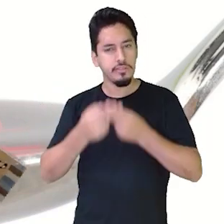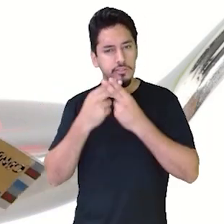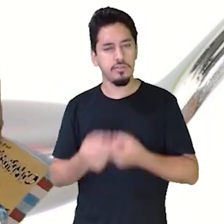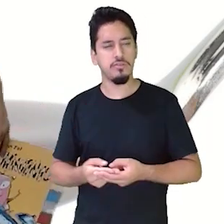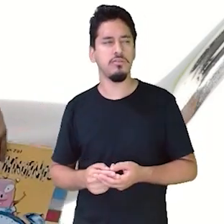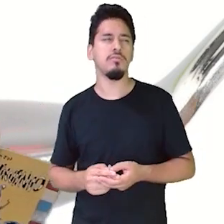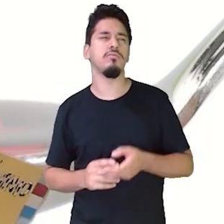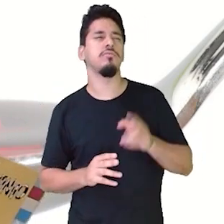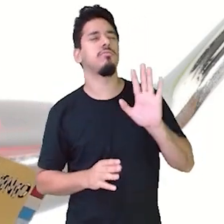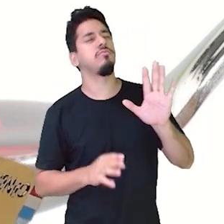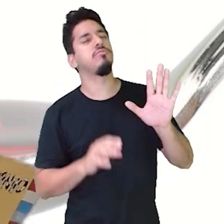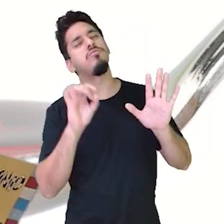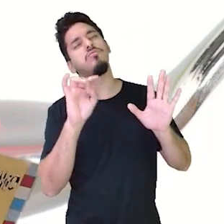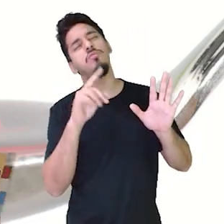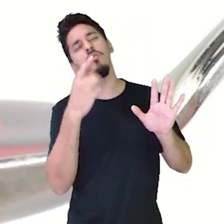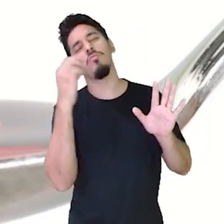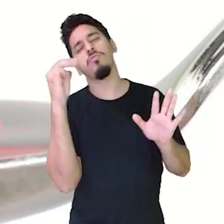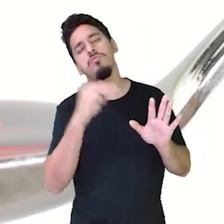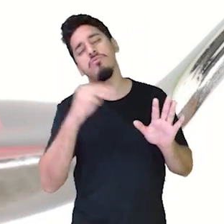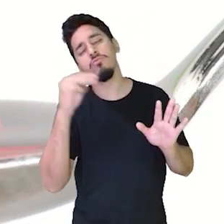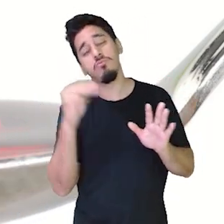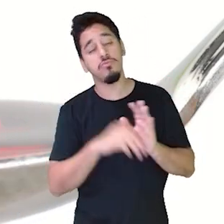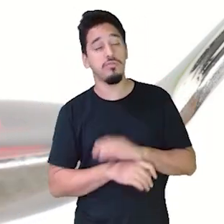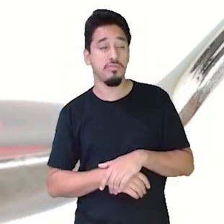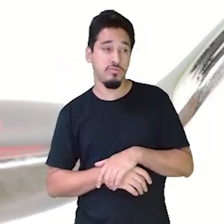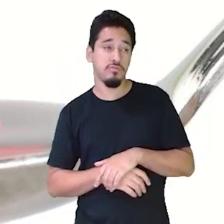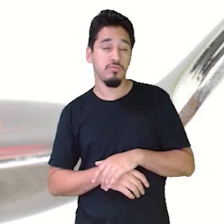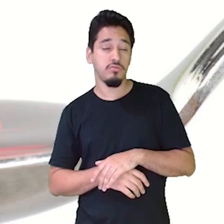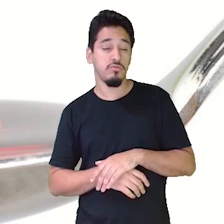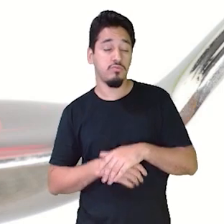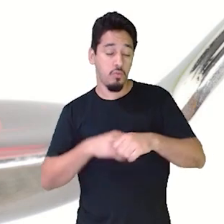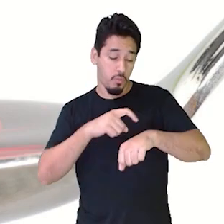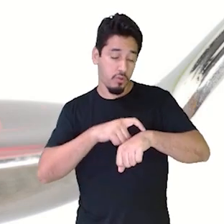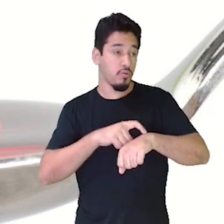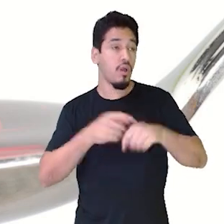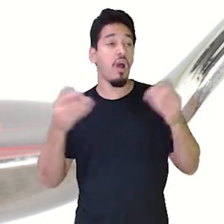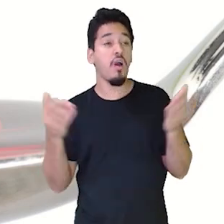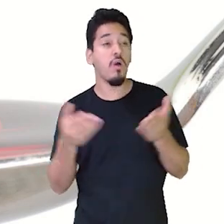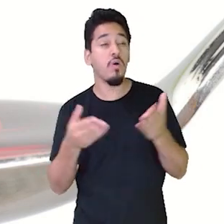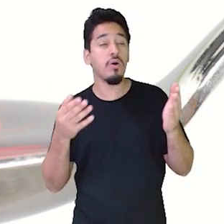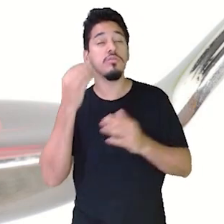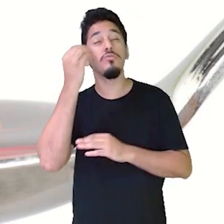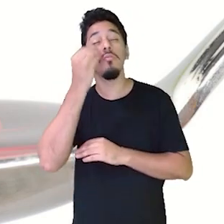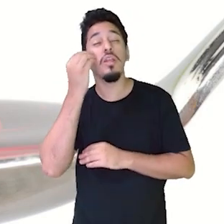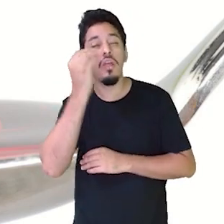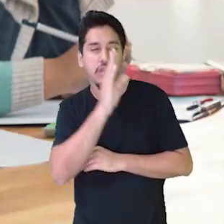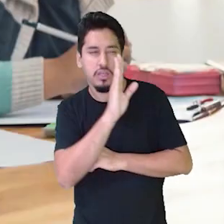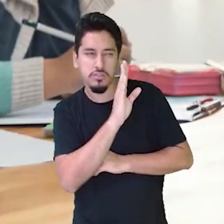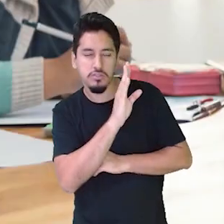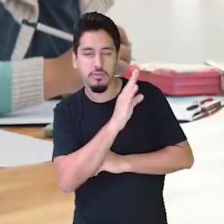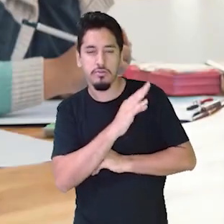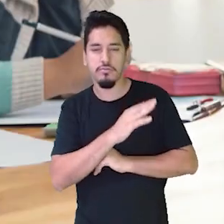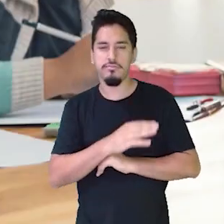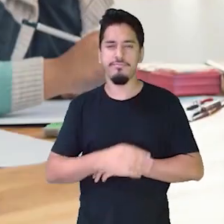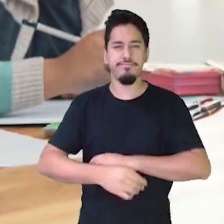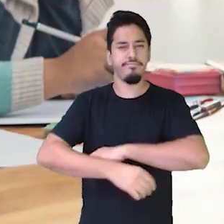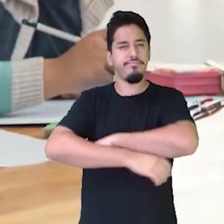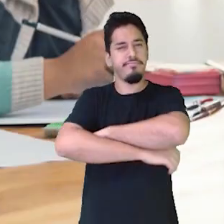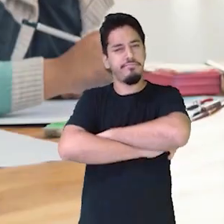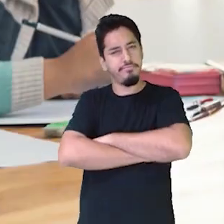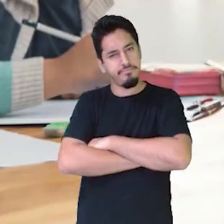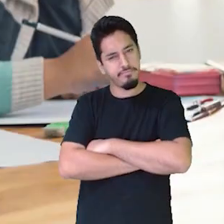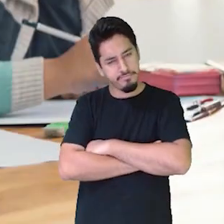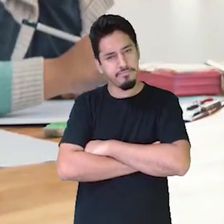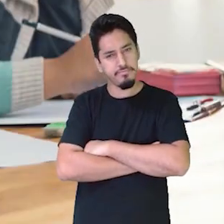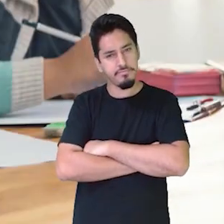Só um minutinho que eu estou no meio de uma experiência. Gente,